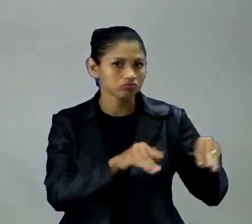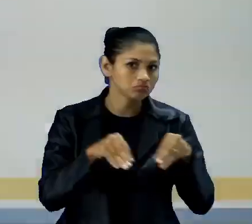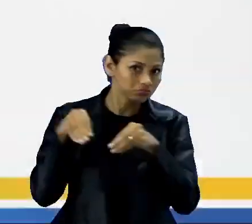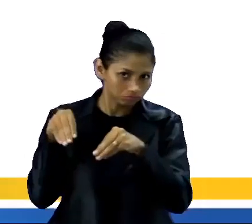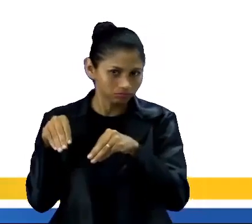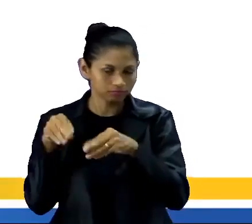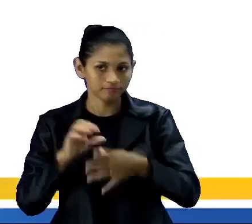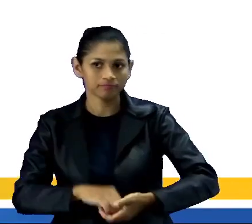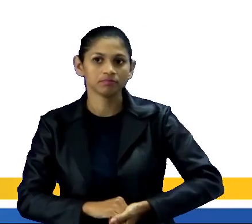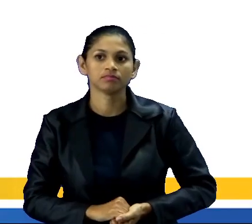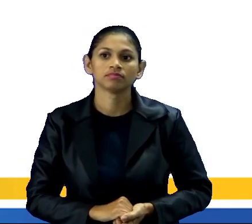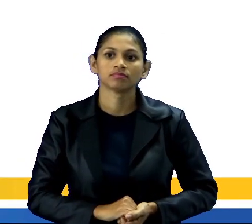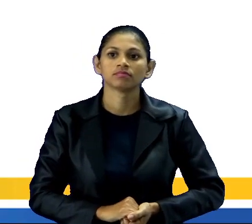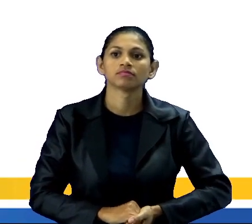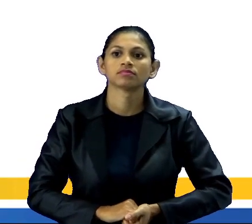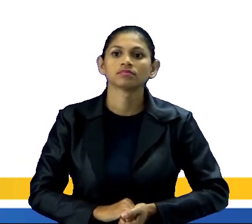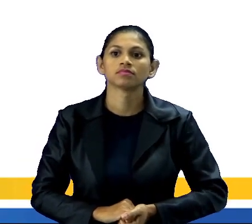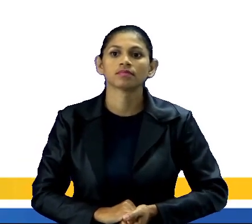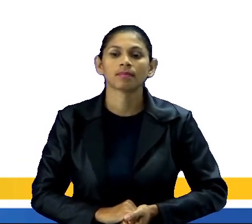lá?